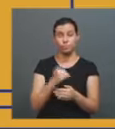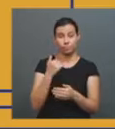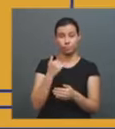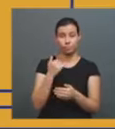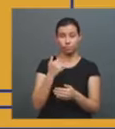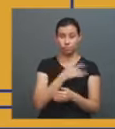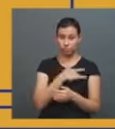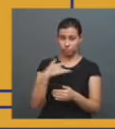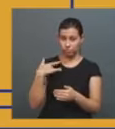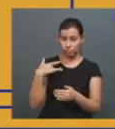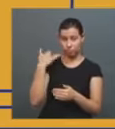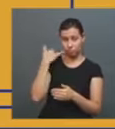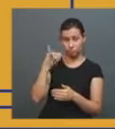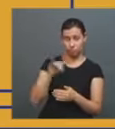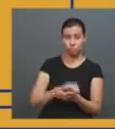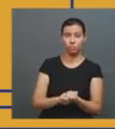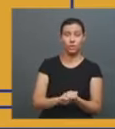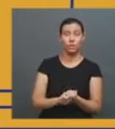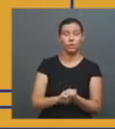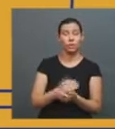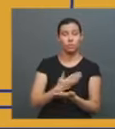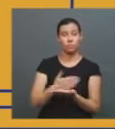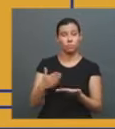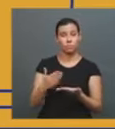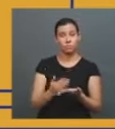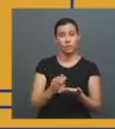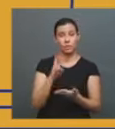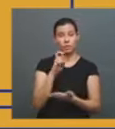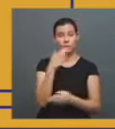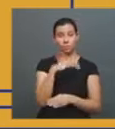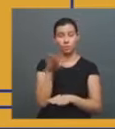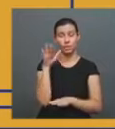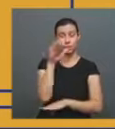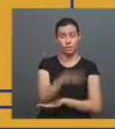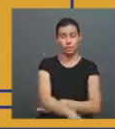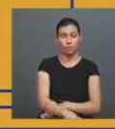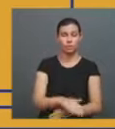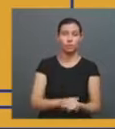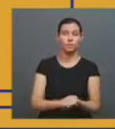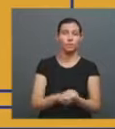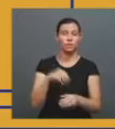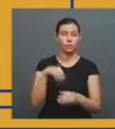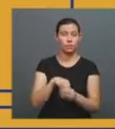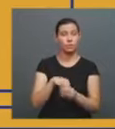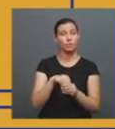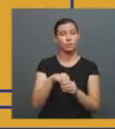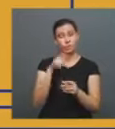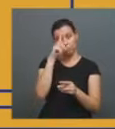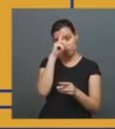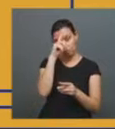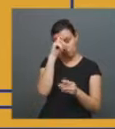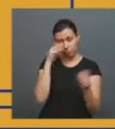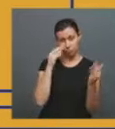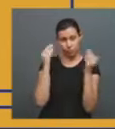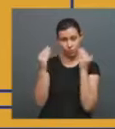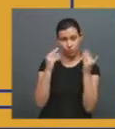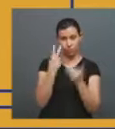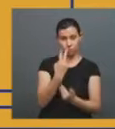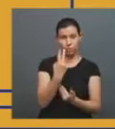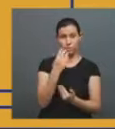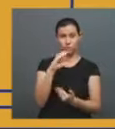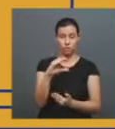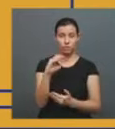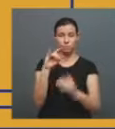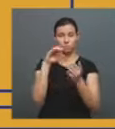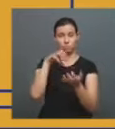Saúde. Vai ser a partir das 5h30 da tarde na Clínica do Instituto de Psicologia da Ufo, no Bloco 2C, no Campus